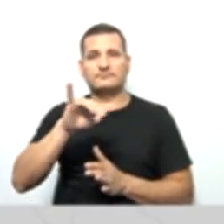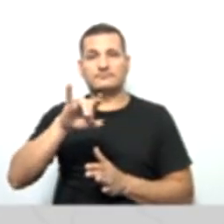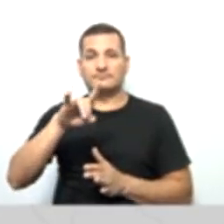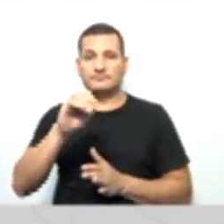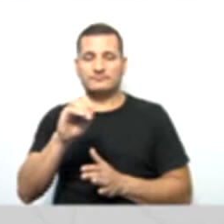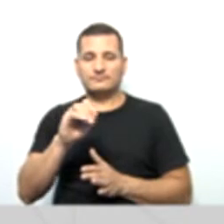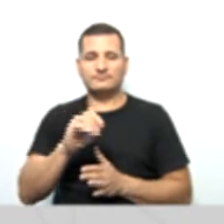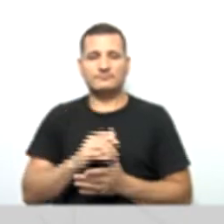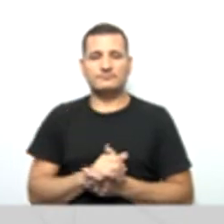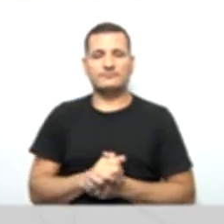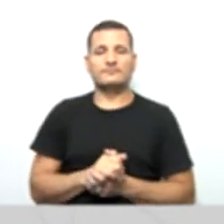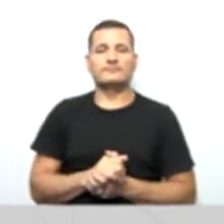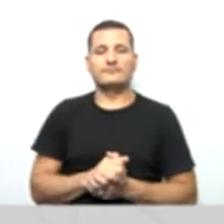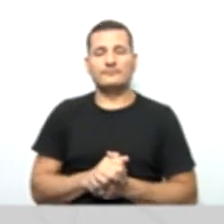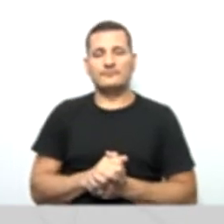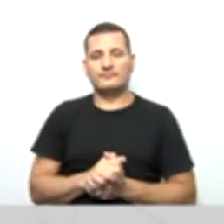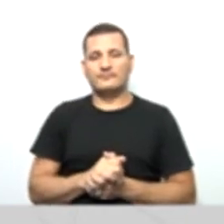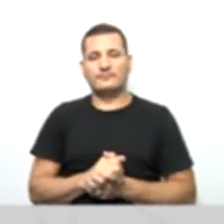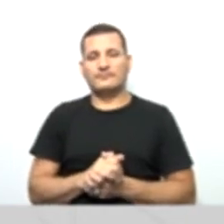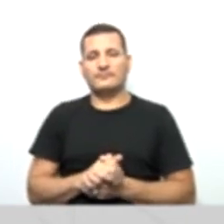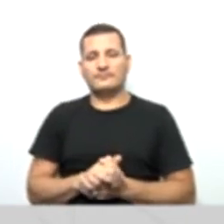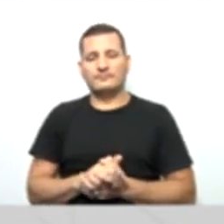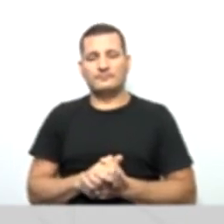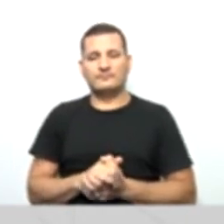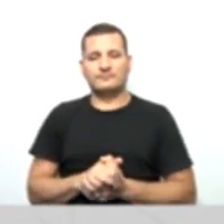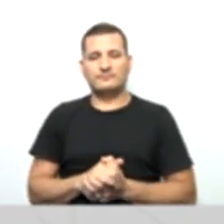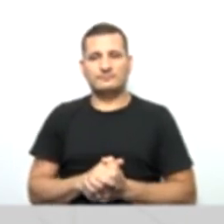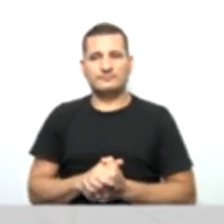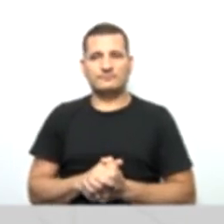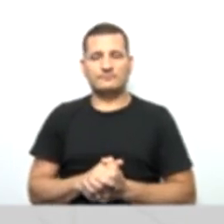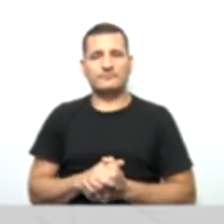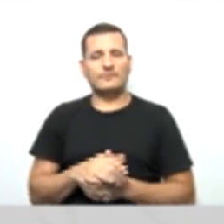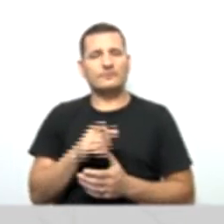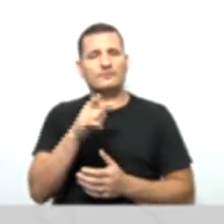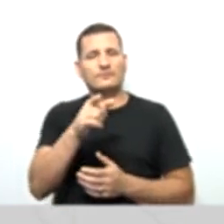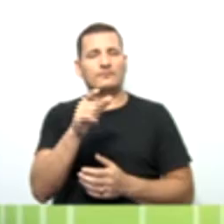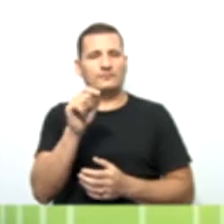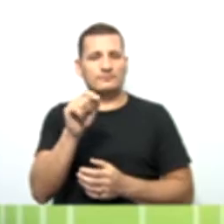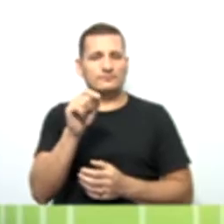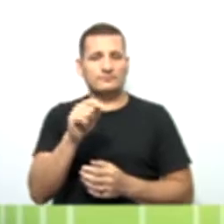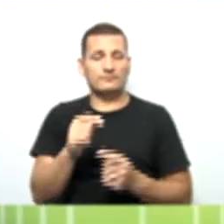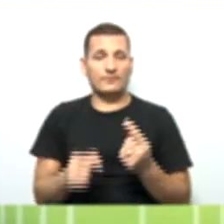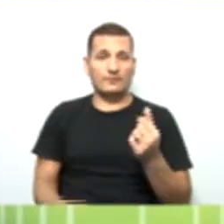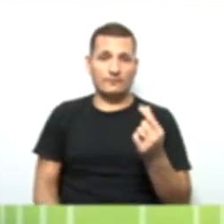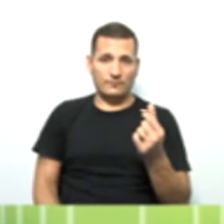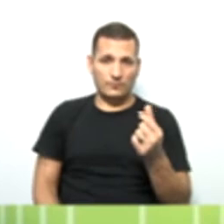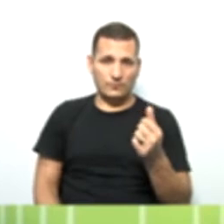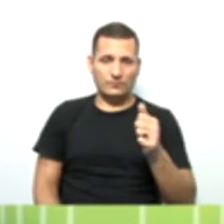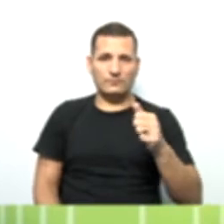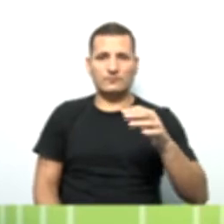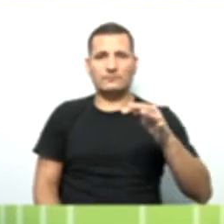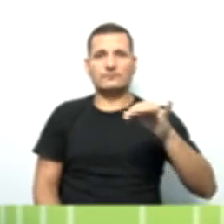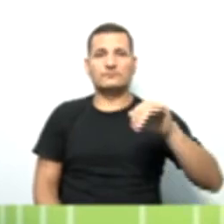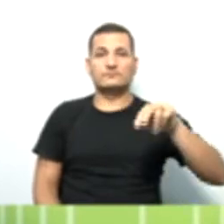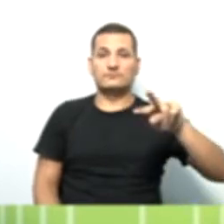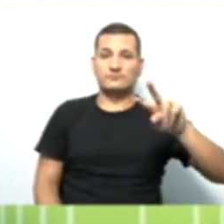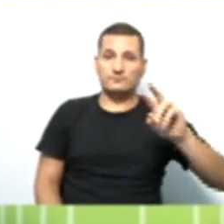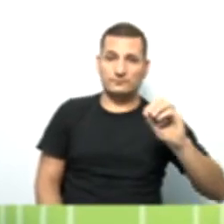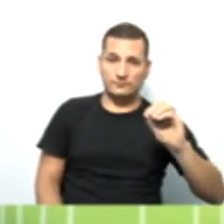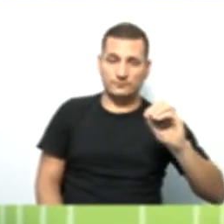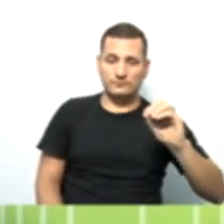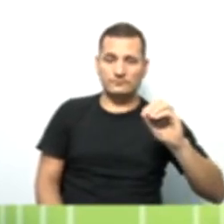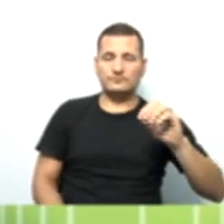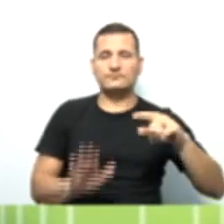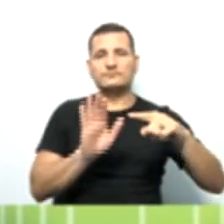soma, né? É a, na verdade, você vai pegar o valor das contas do ativo, diminuir com as